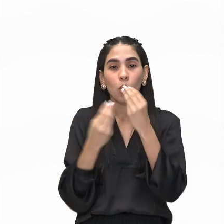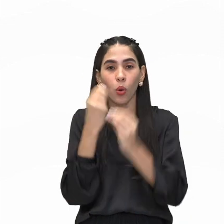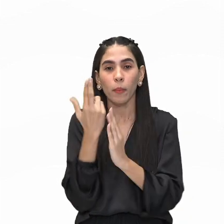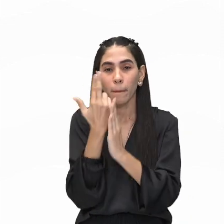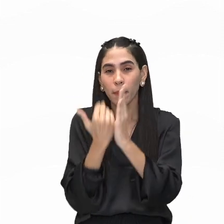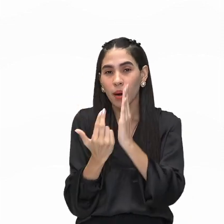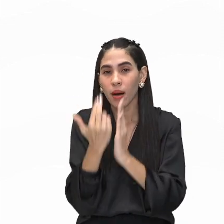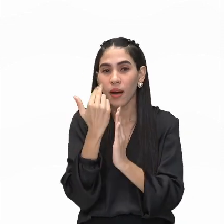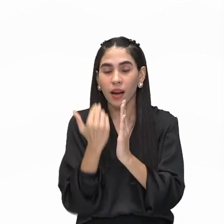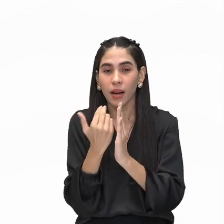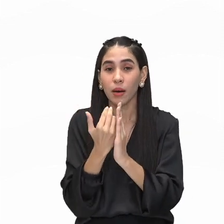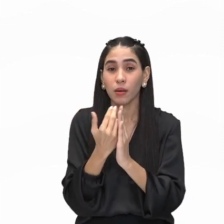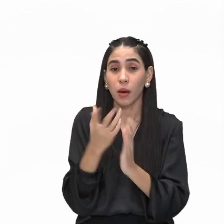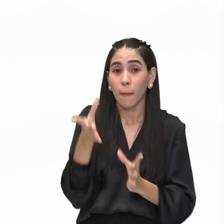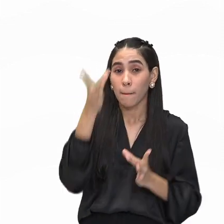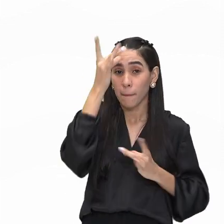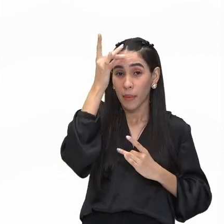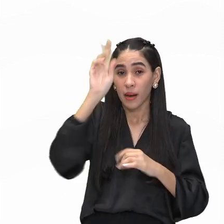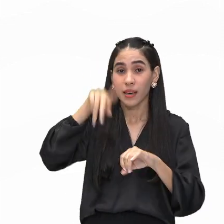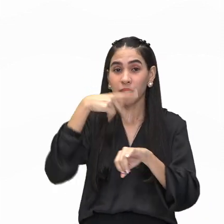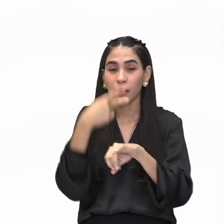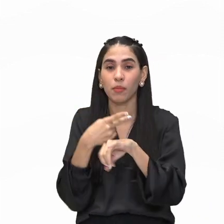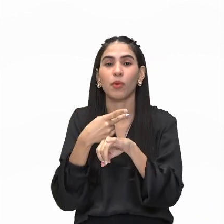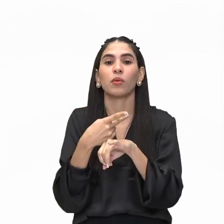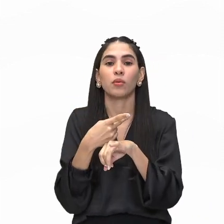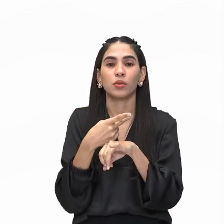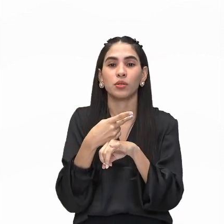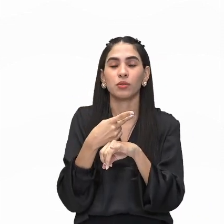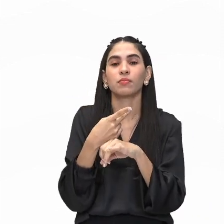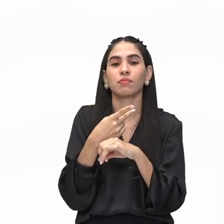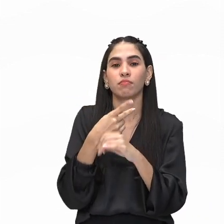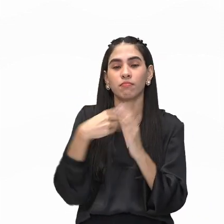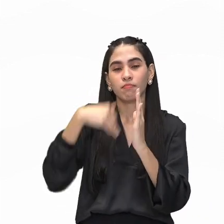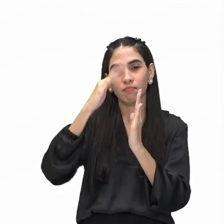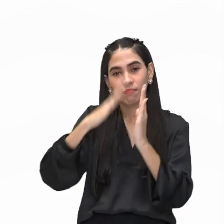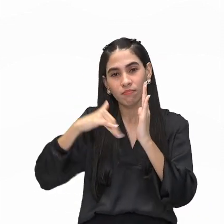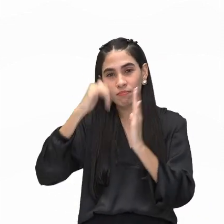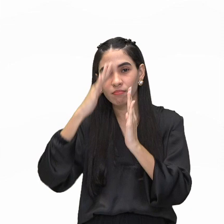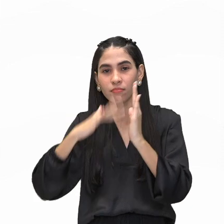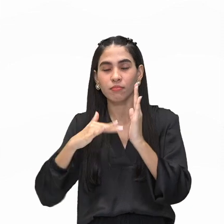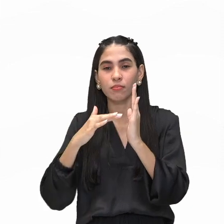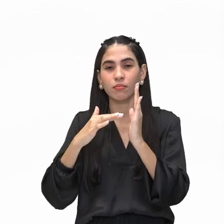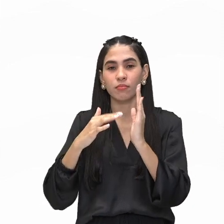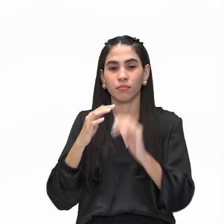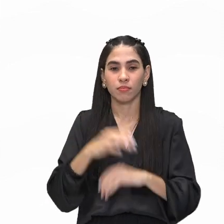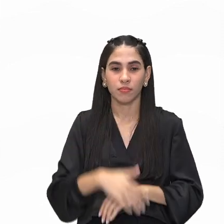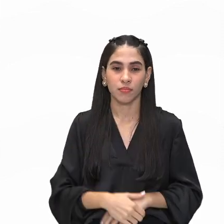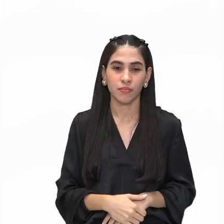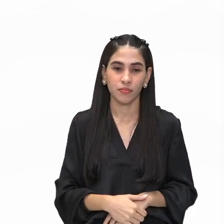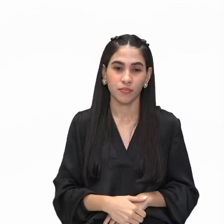existe nele e só depois, então, é capturado um significado.